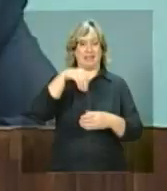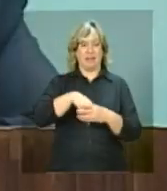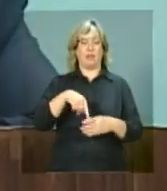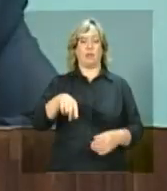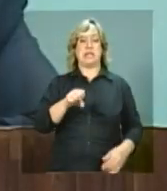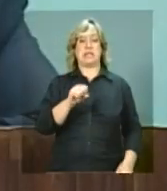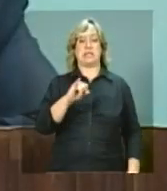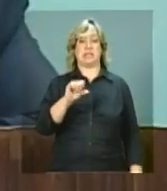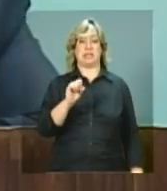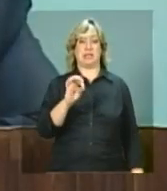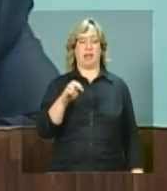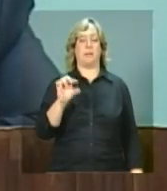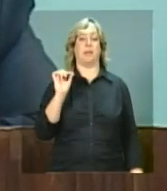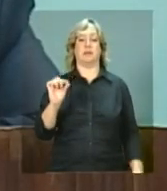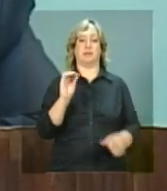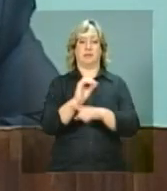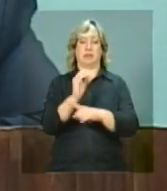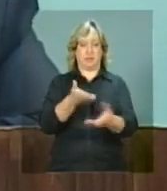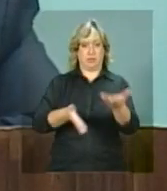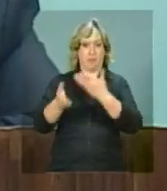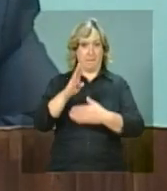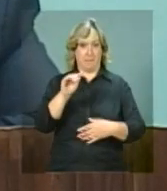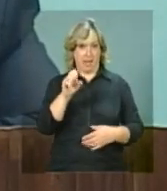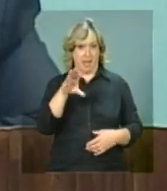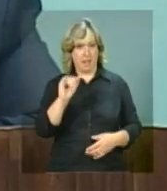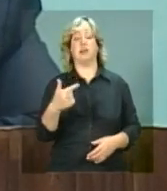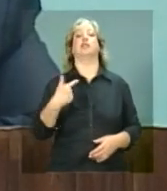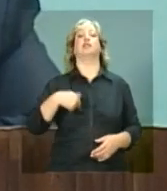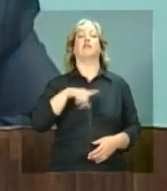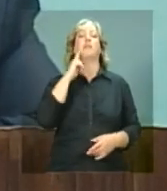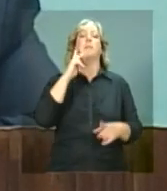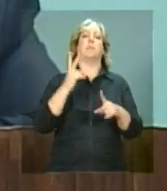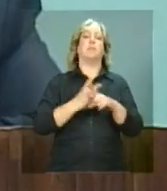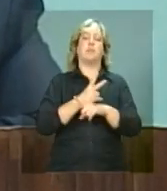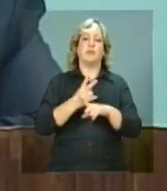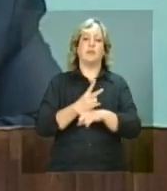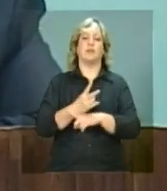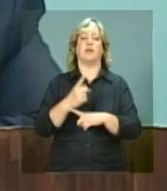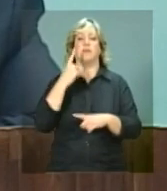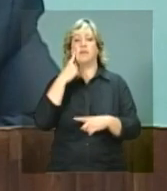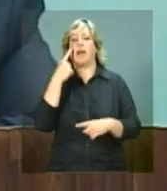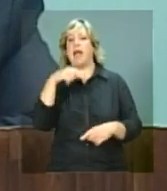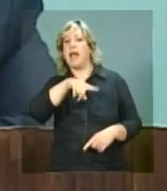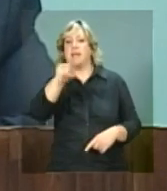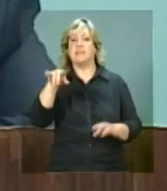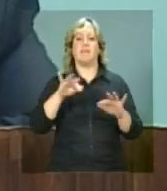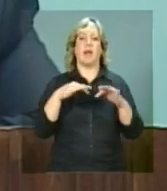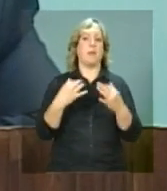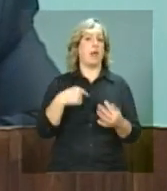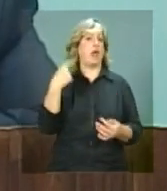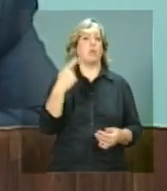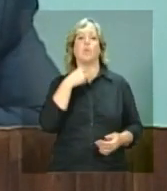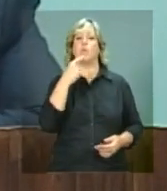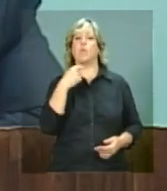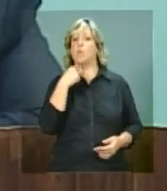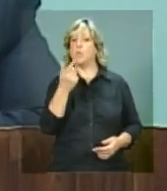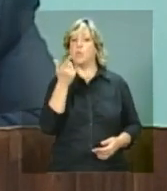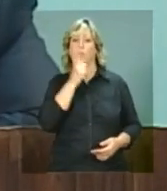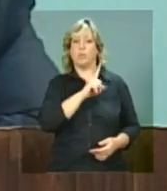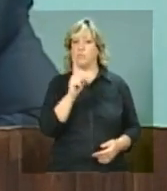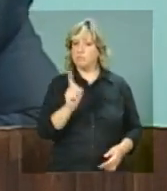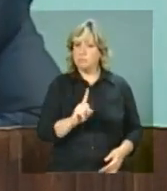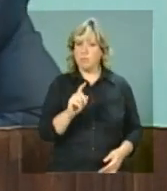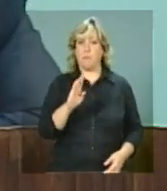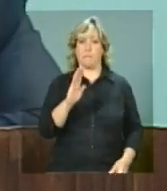atenção básica, gente, inclusive, está colocando um campo agora para identificar essas famílias que seriam elegíveis e que não têm acesso ao Bolsa Família. Mais do que